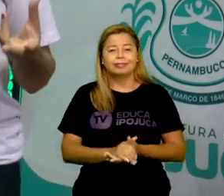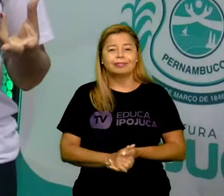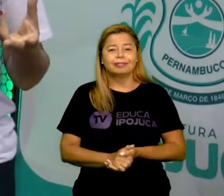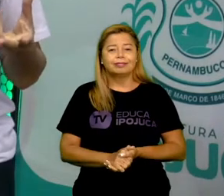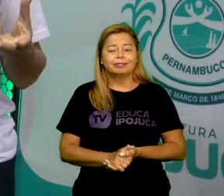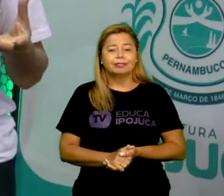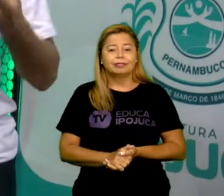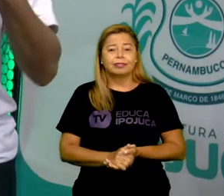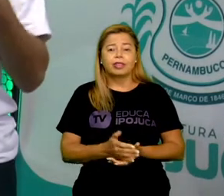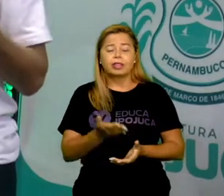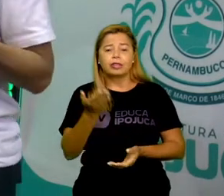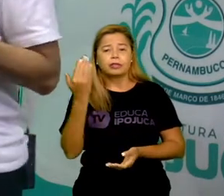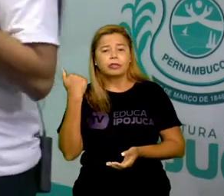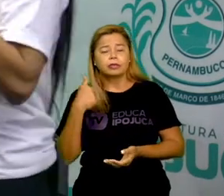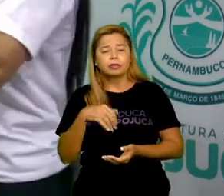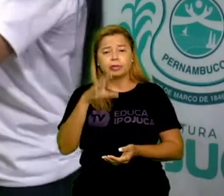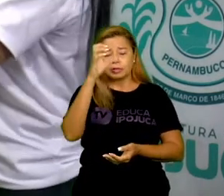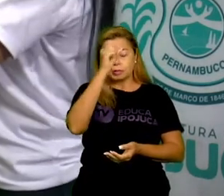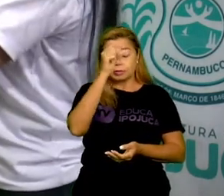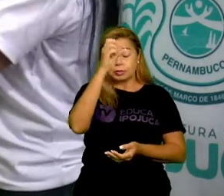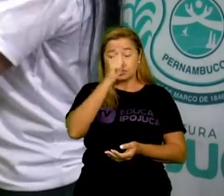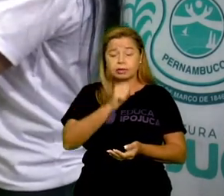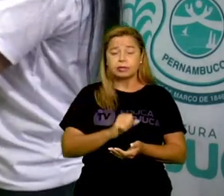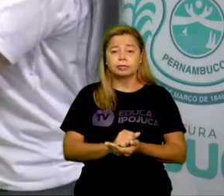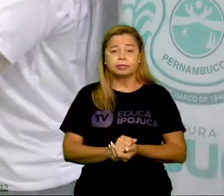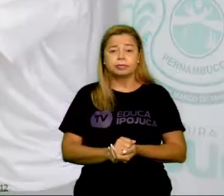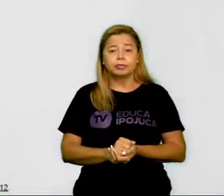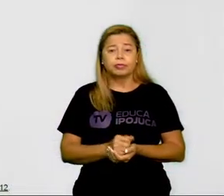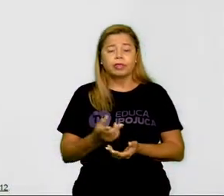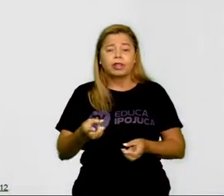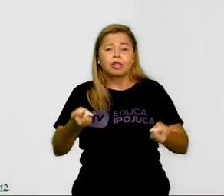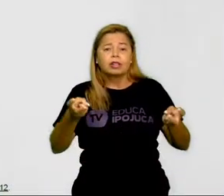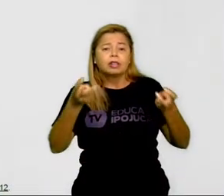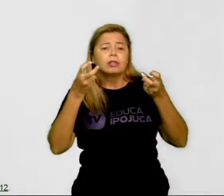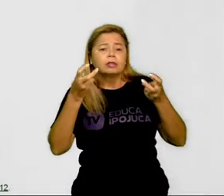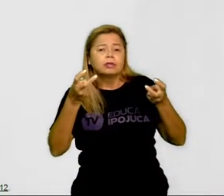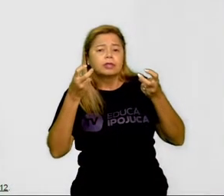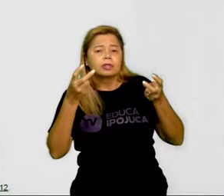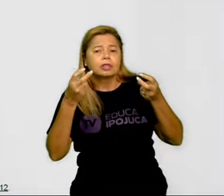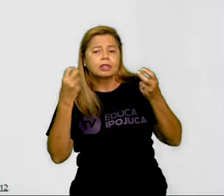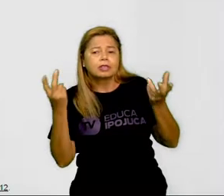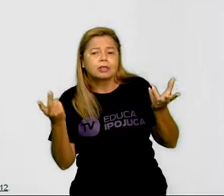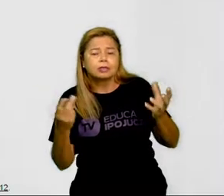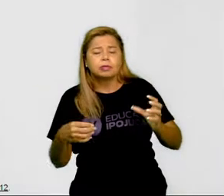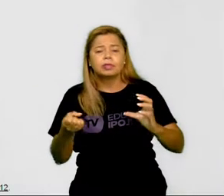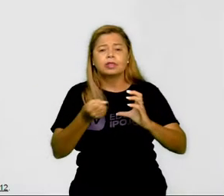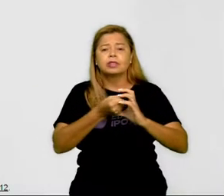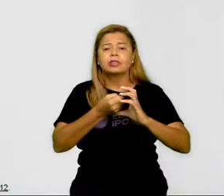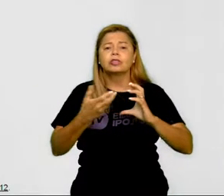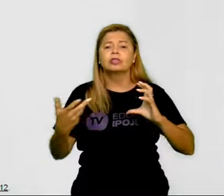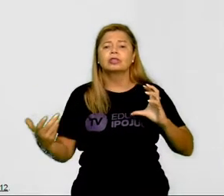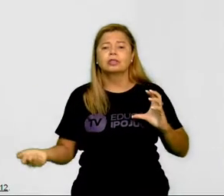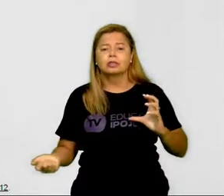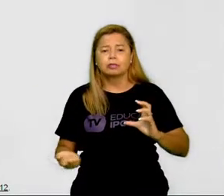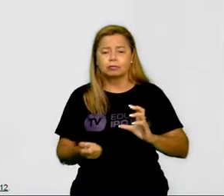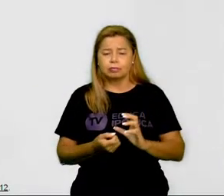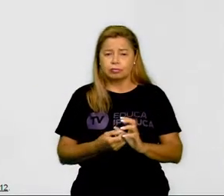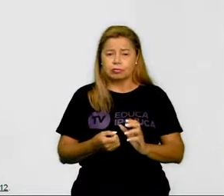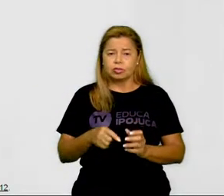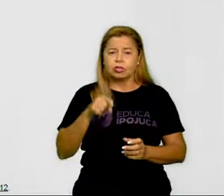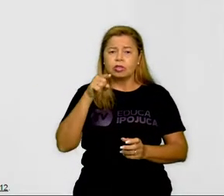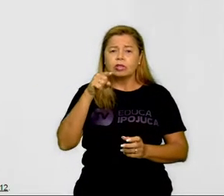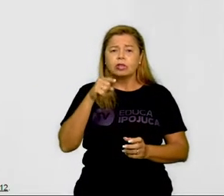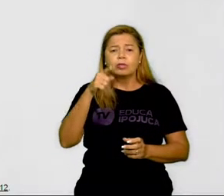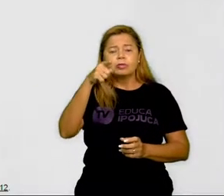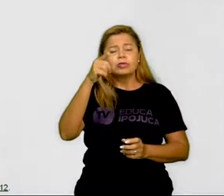Vamos ver também que, ó, como reconhecer os nossos traços, como você reconhece os seus